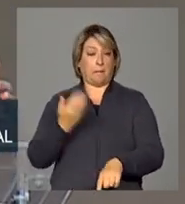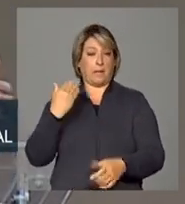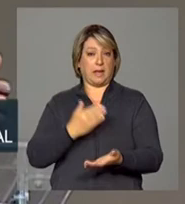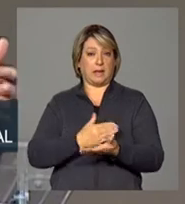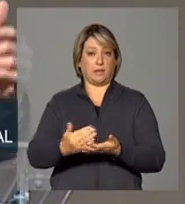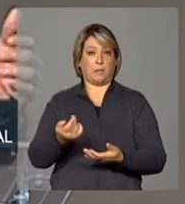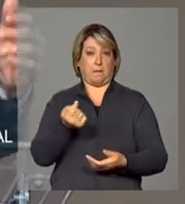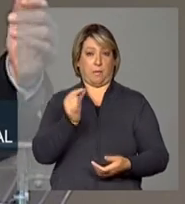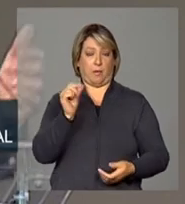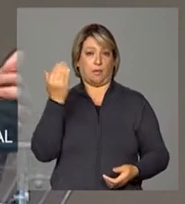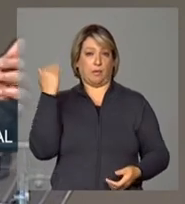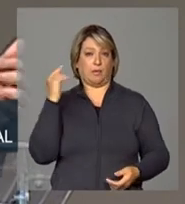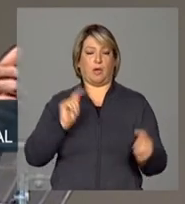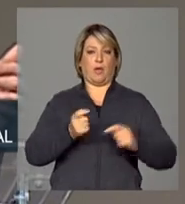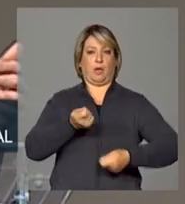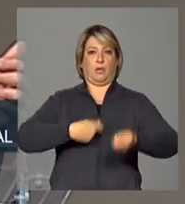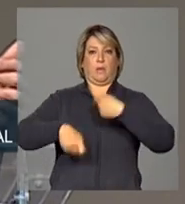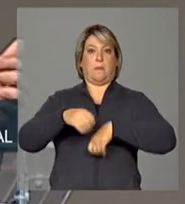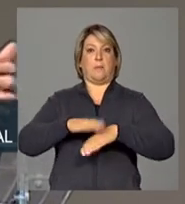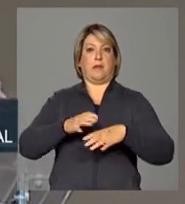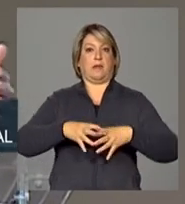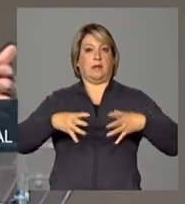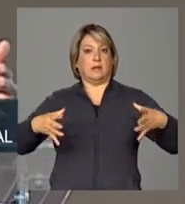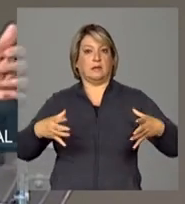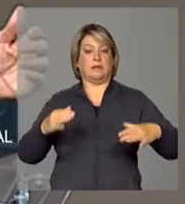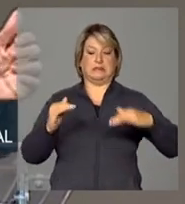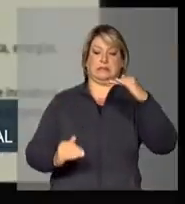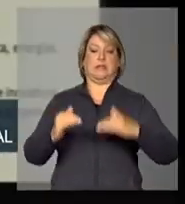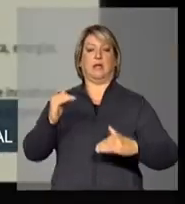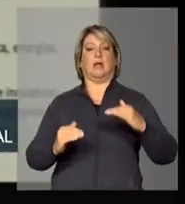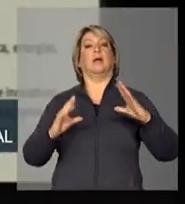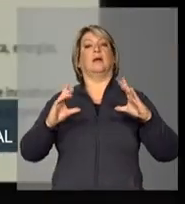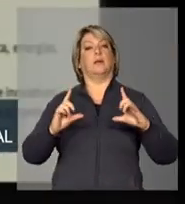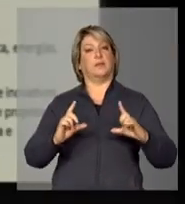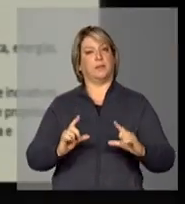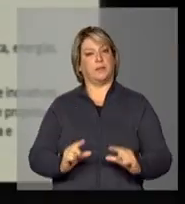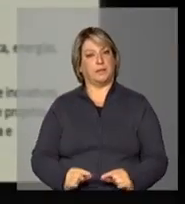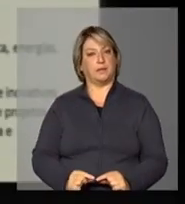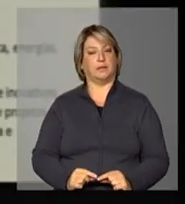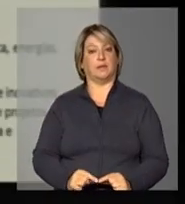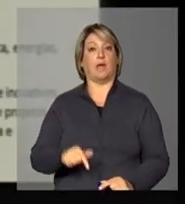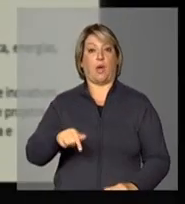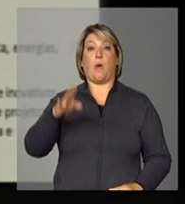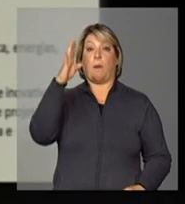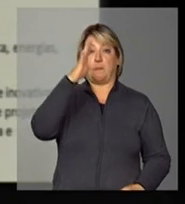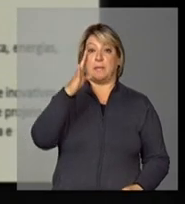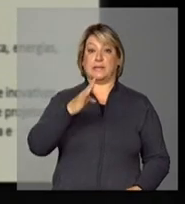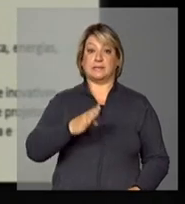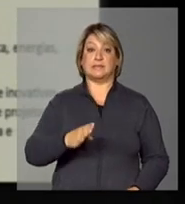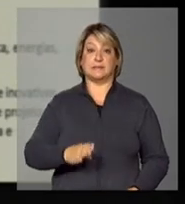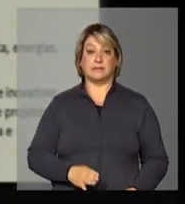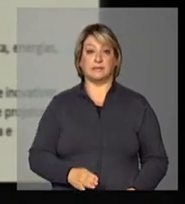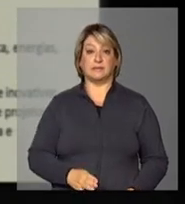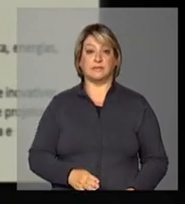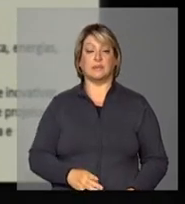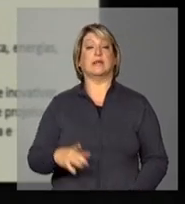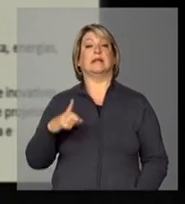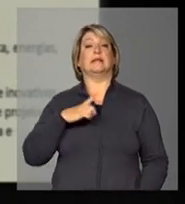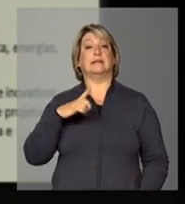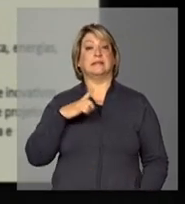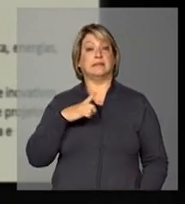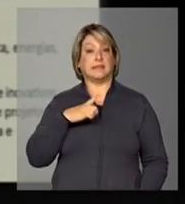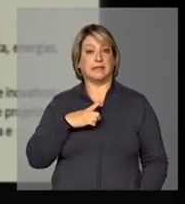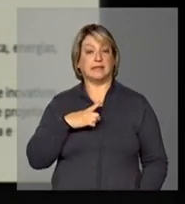em que a economia cresceu e a desigualdade diminuiu. O Brasil tem